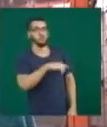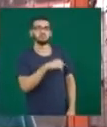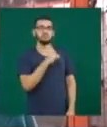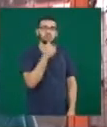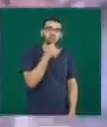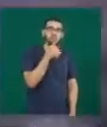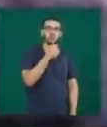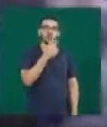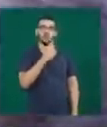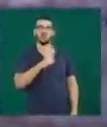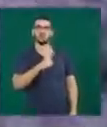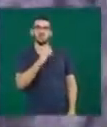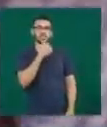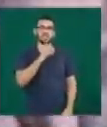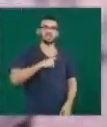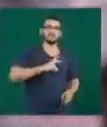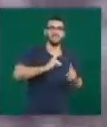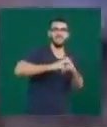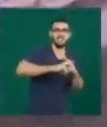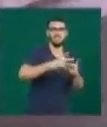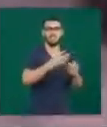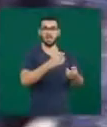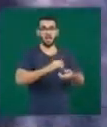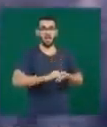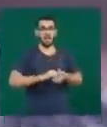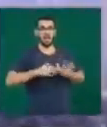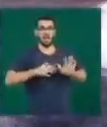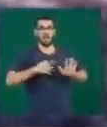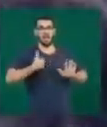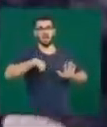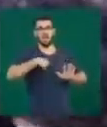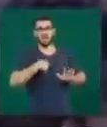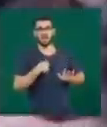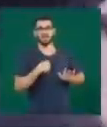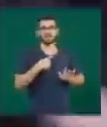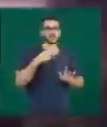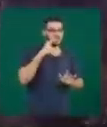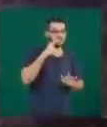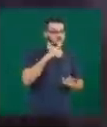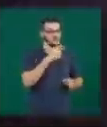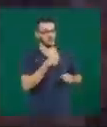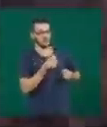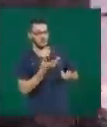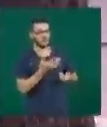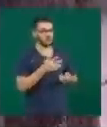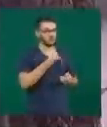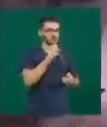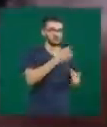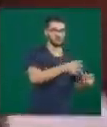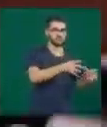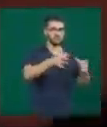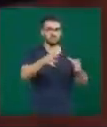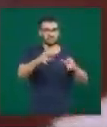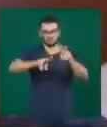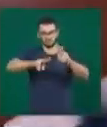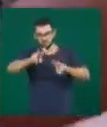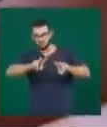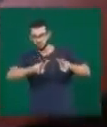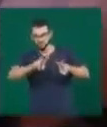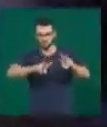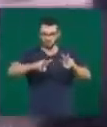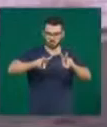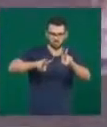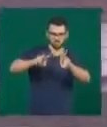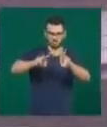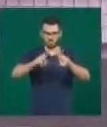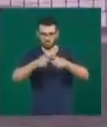ou teve algum outro sintoma, ou briga, aí a gente vê que é animal que é, faz uma consulta, uma observação